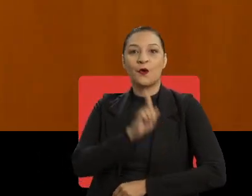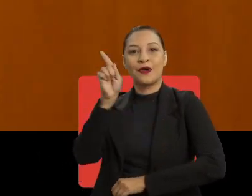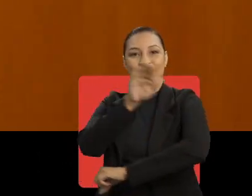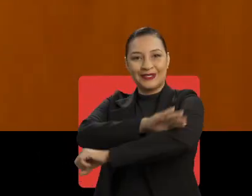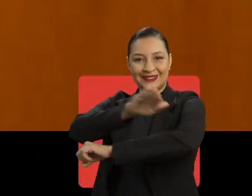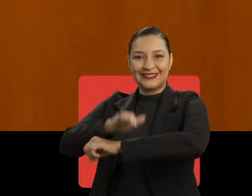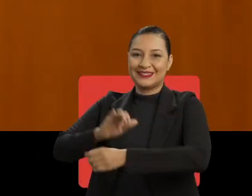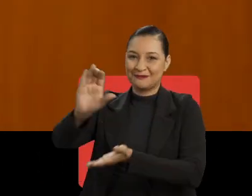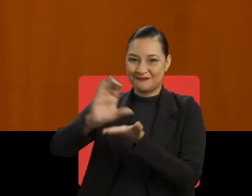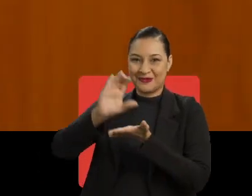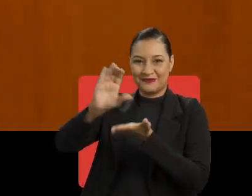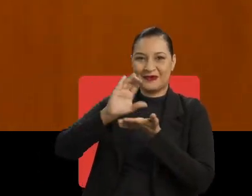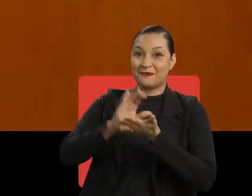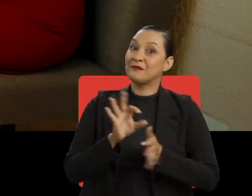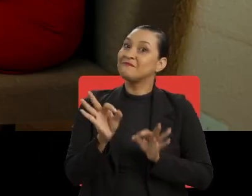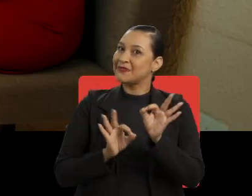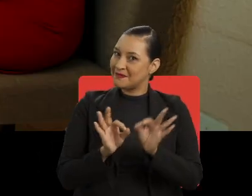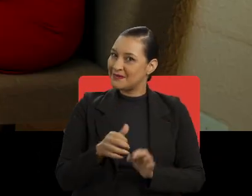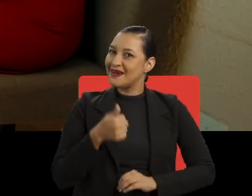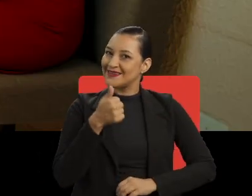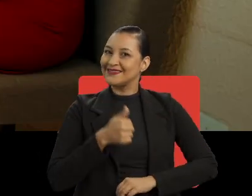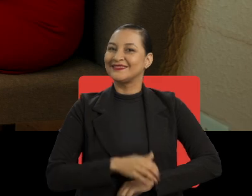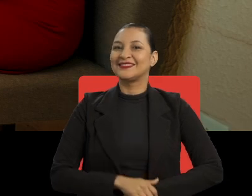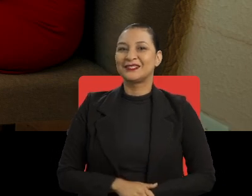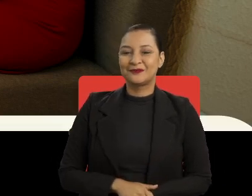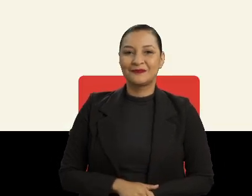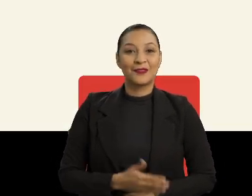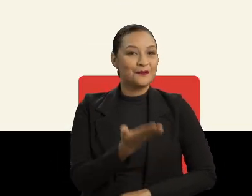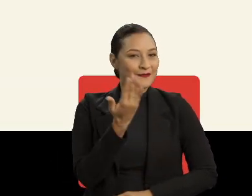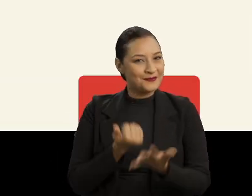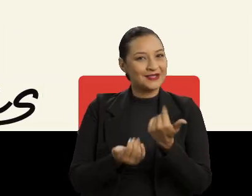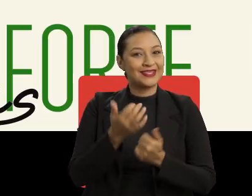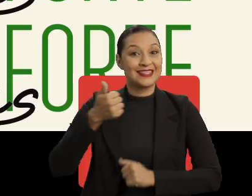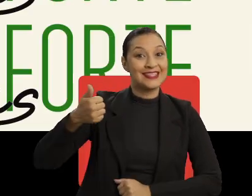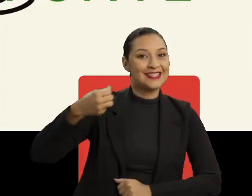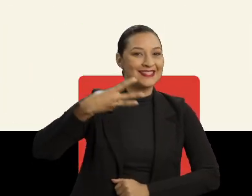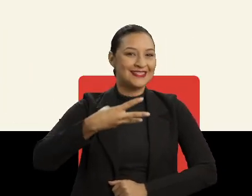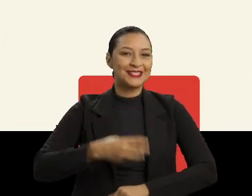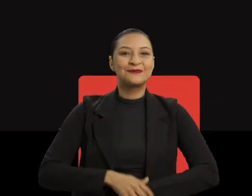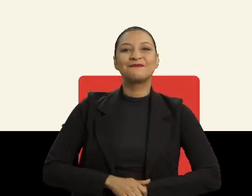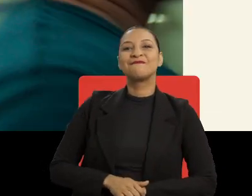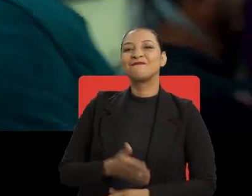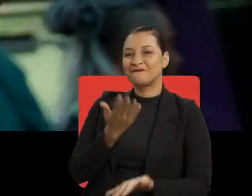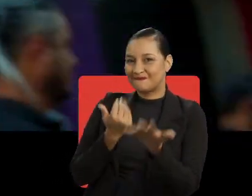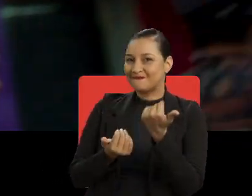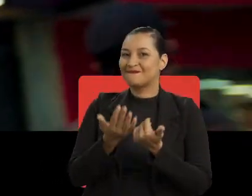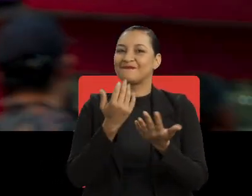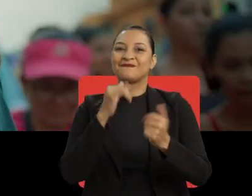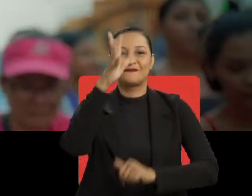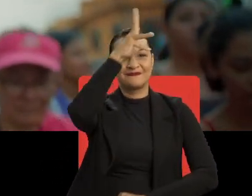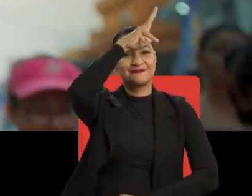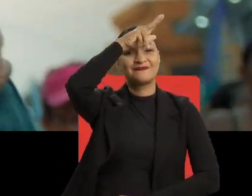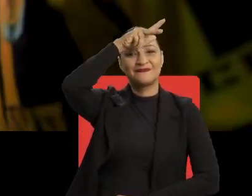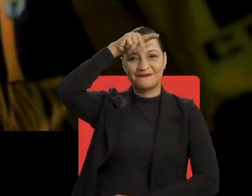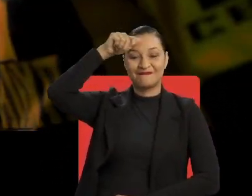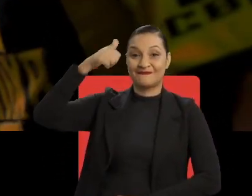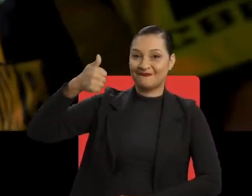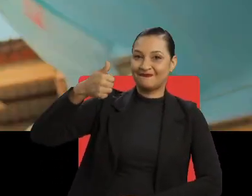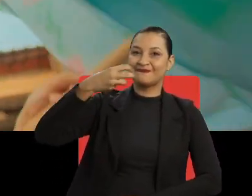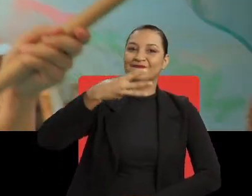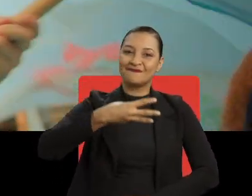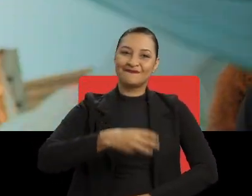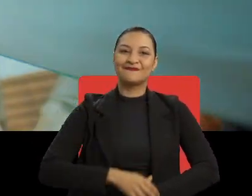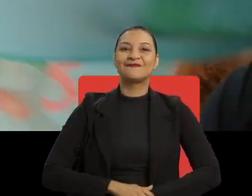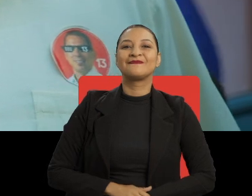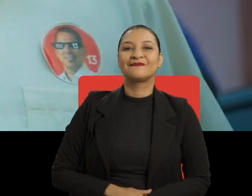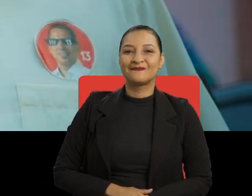eleição, outro dia ele já vai estar lá no Palácio do Planalto. Prepare-se! Vem pra cá, vem pra cá, Manaus!